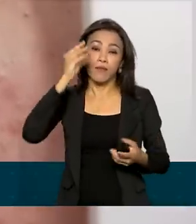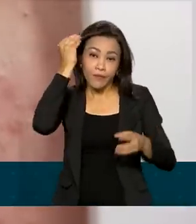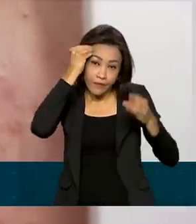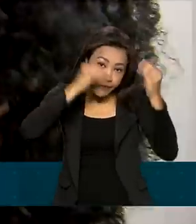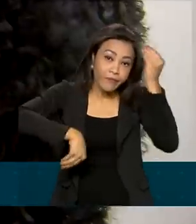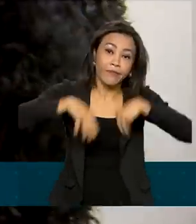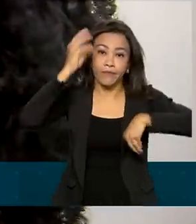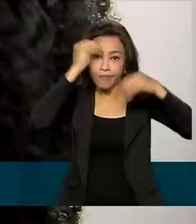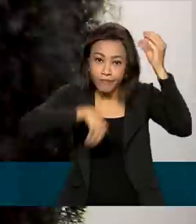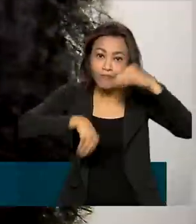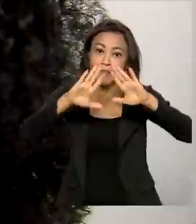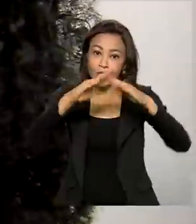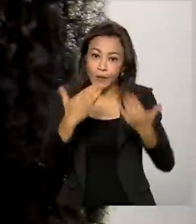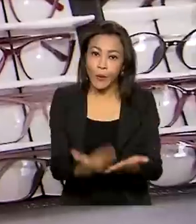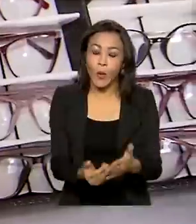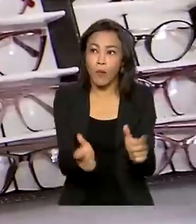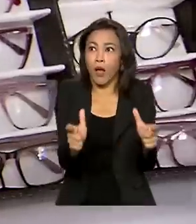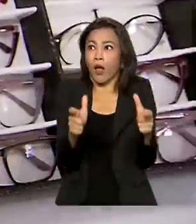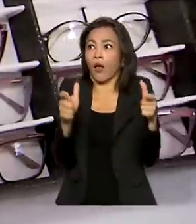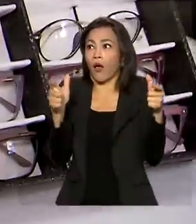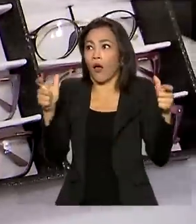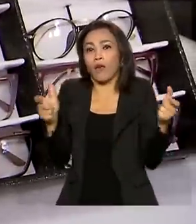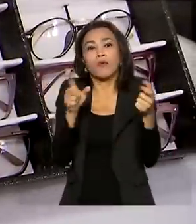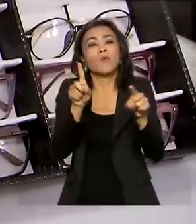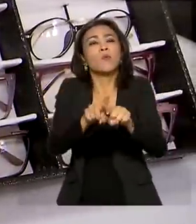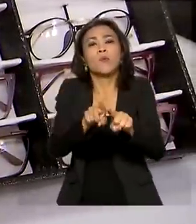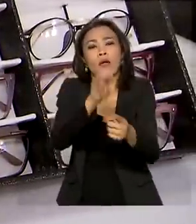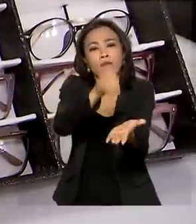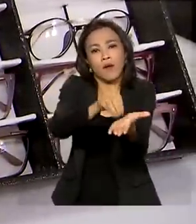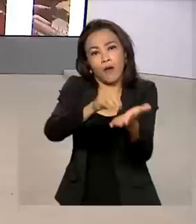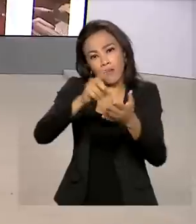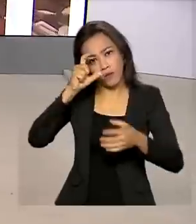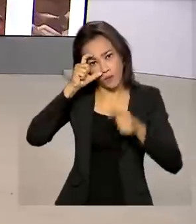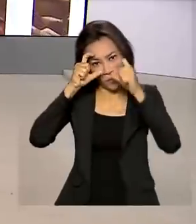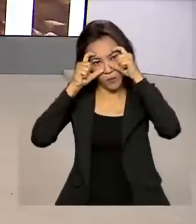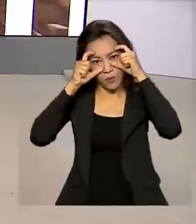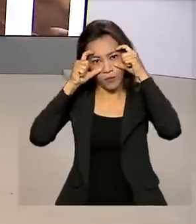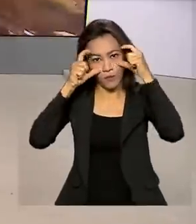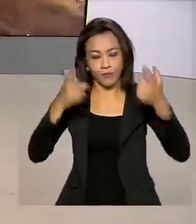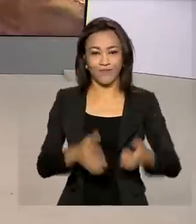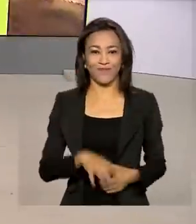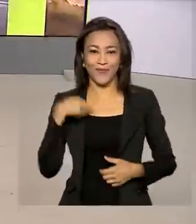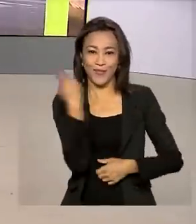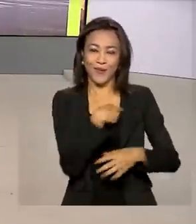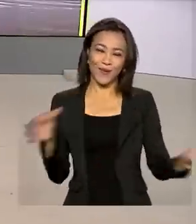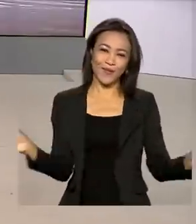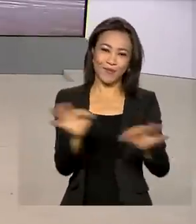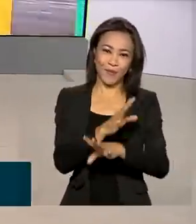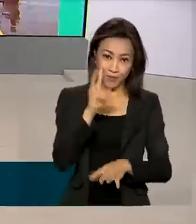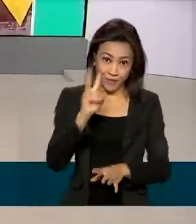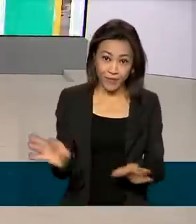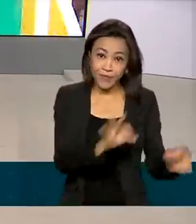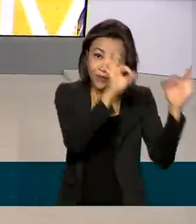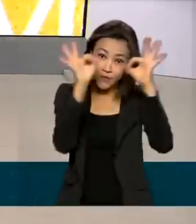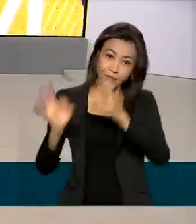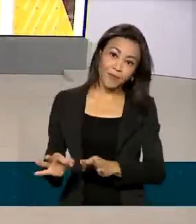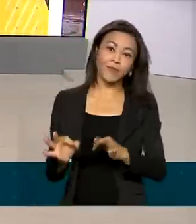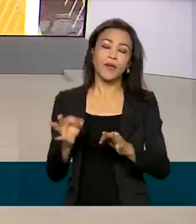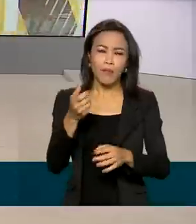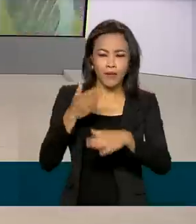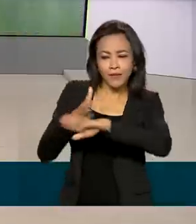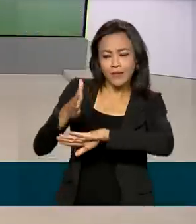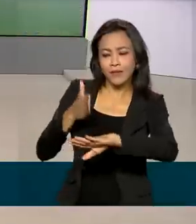alta e exatamente se dá pela falta do óculos. A gente fica por aqui para rever as reportagens,